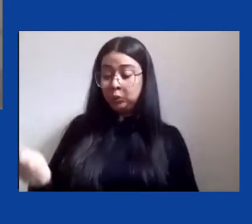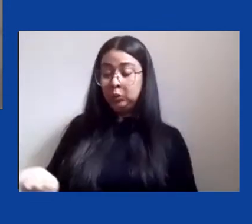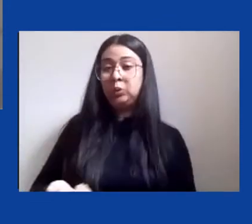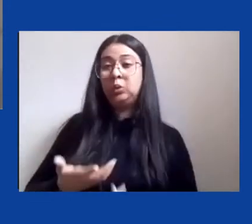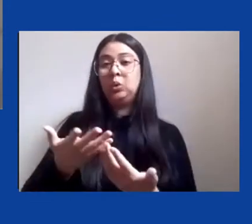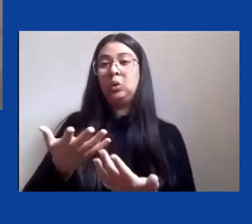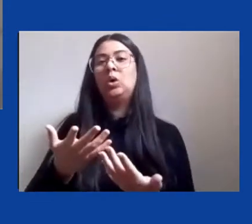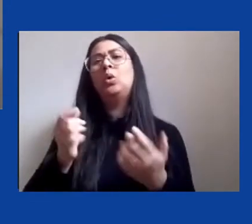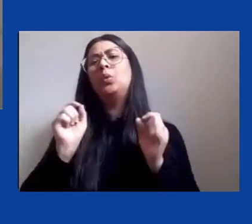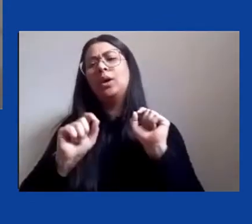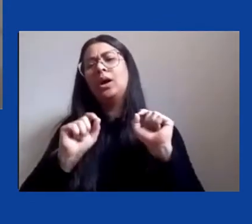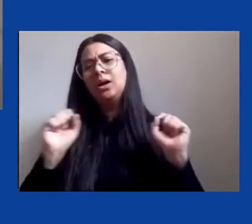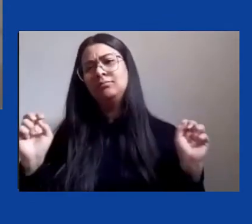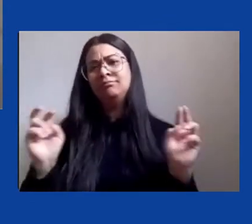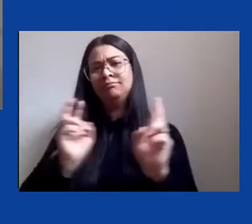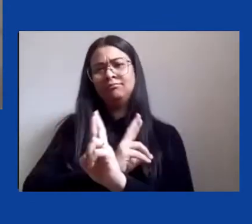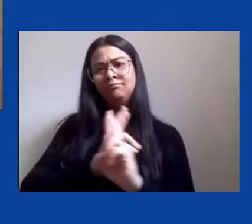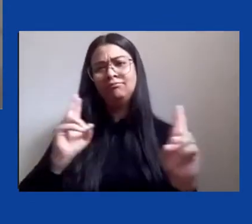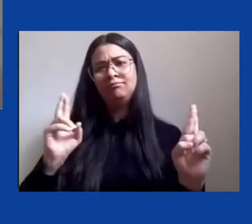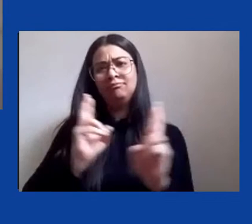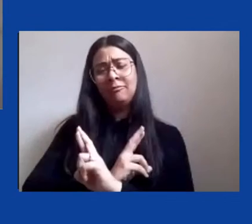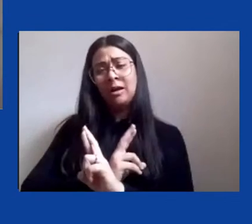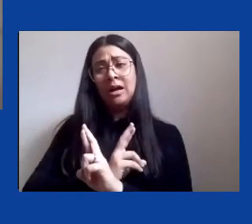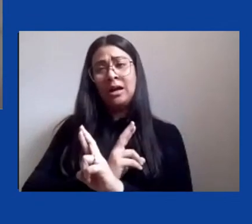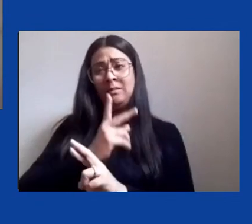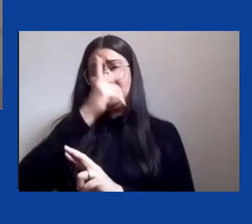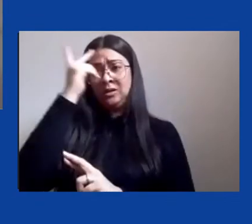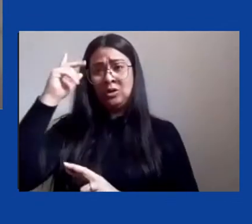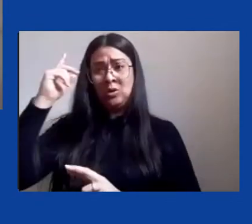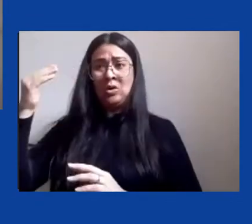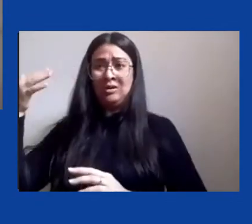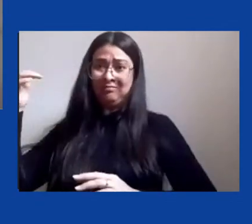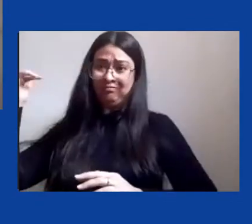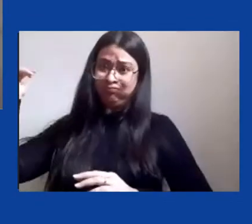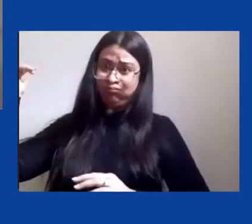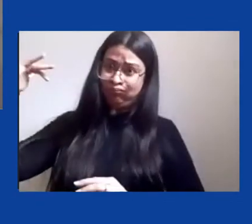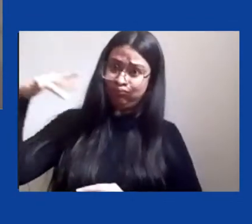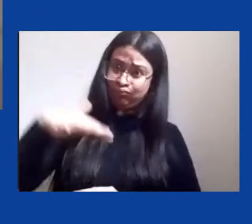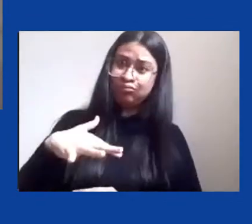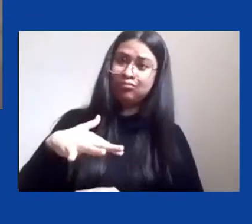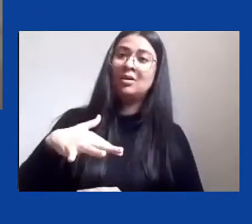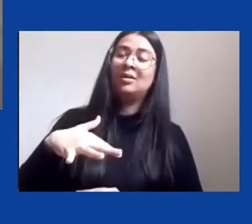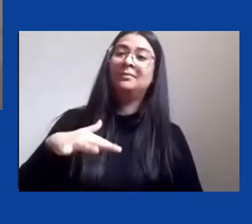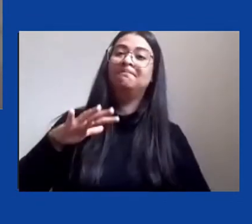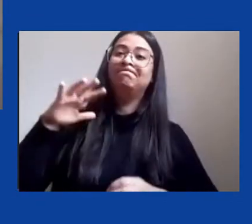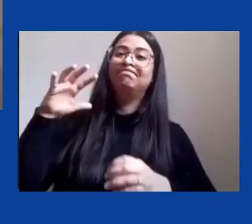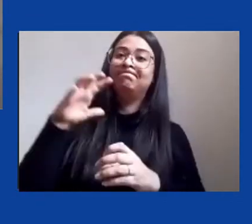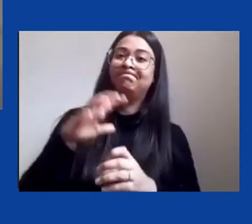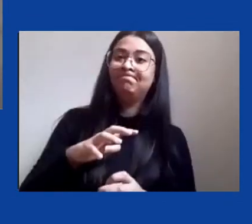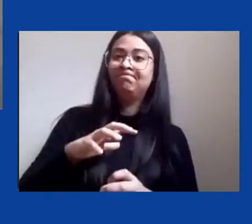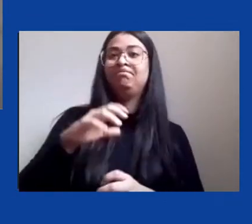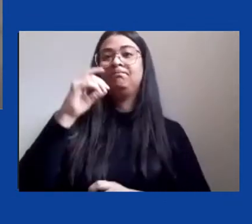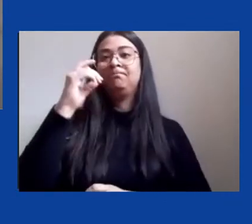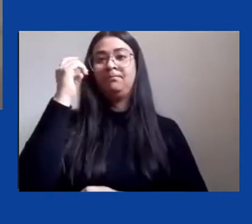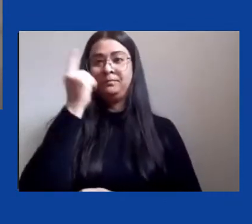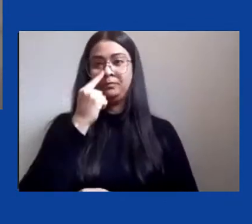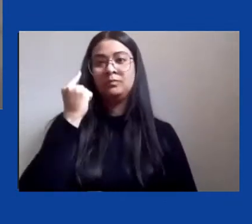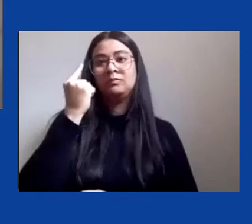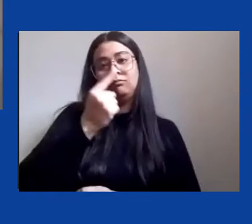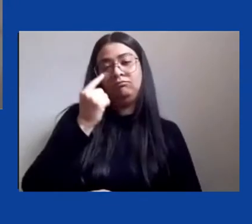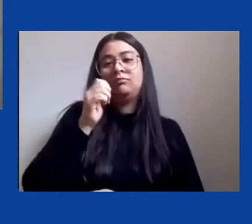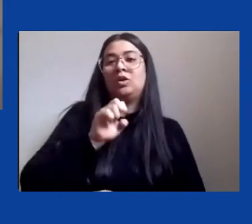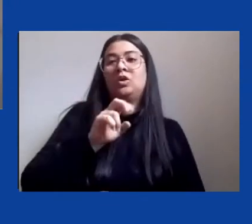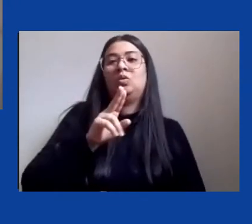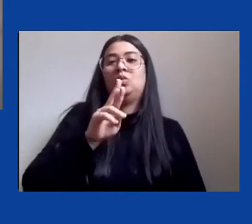relação que o invasor colonial europeu esteve e demandou essa relação